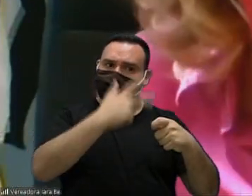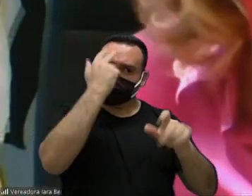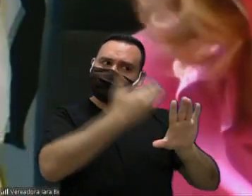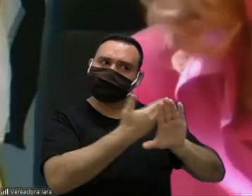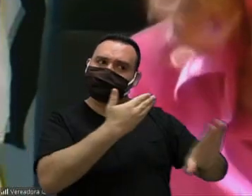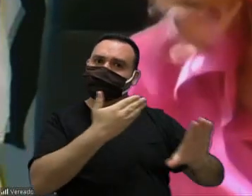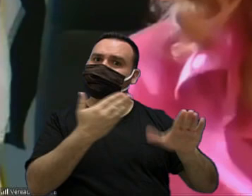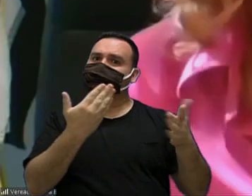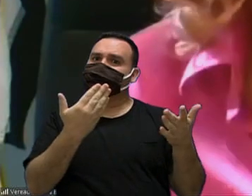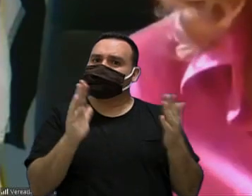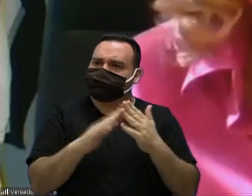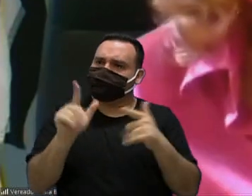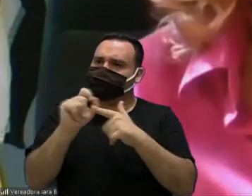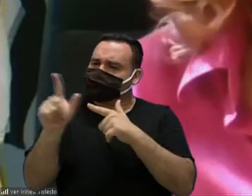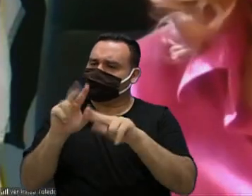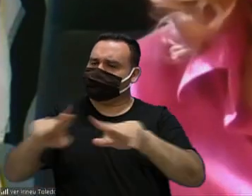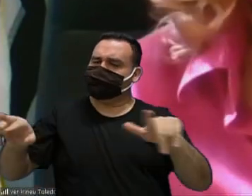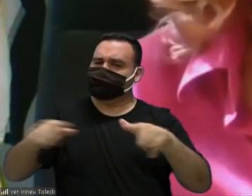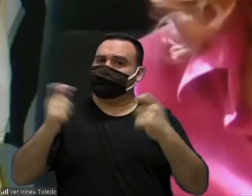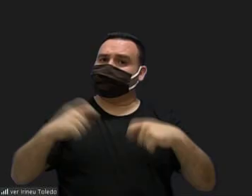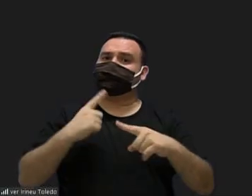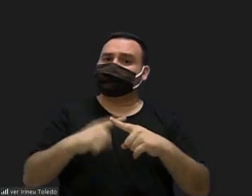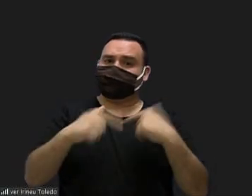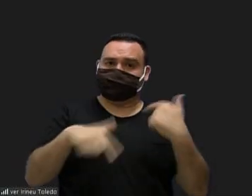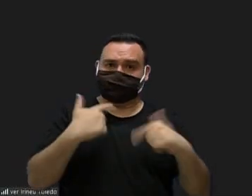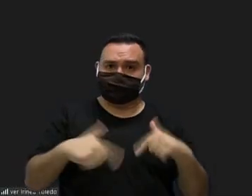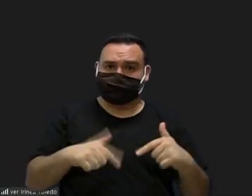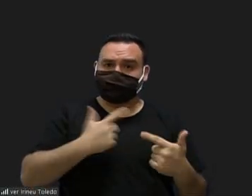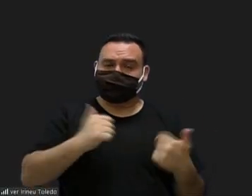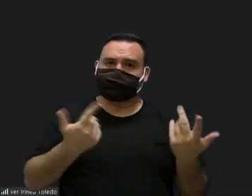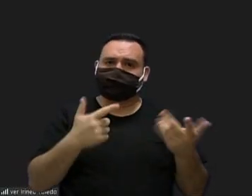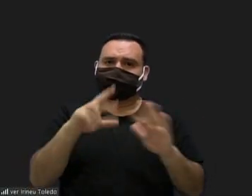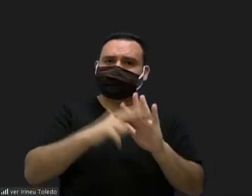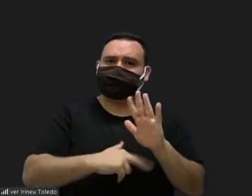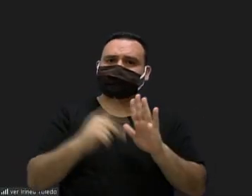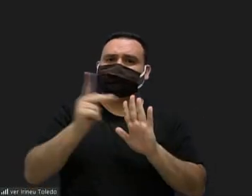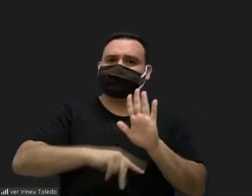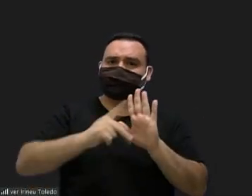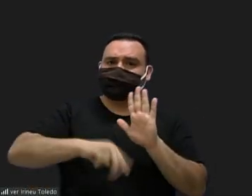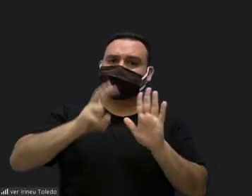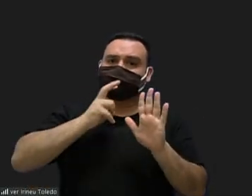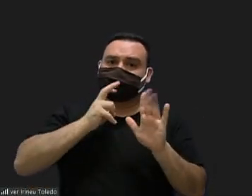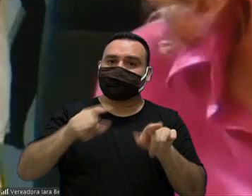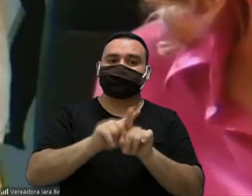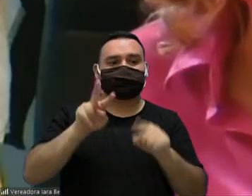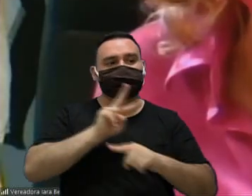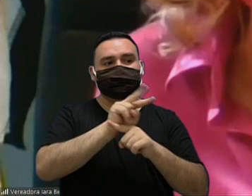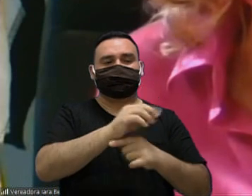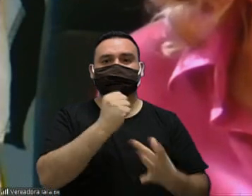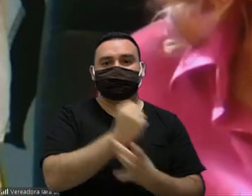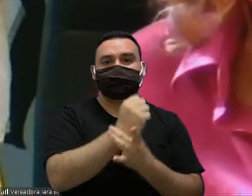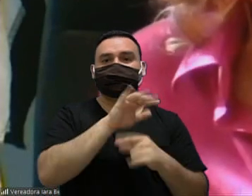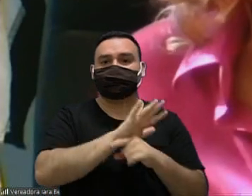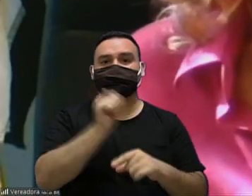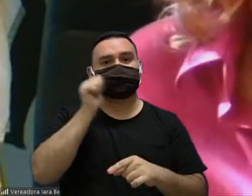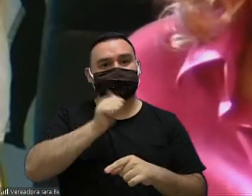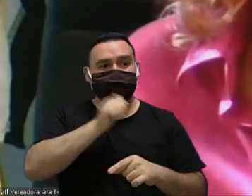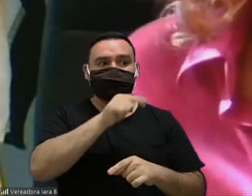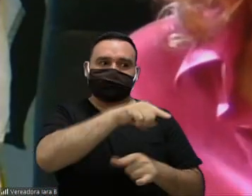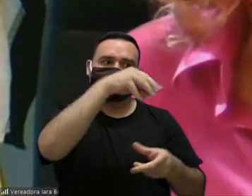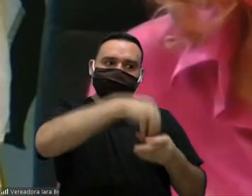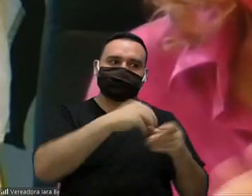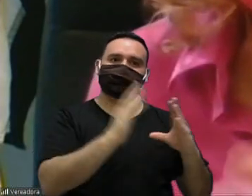mais um projeto uma regra para Sorocaba em proteção da mulher vítima de violência